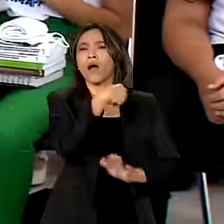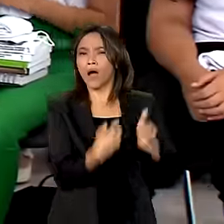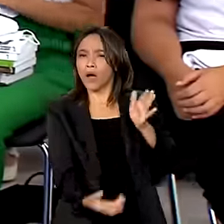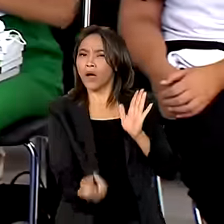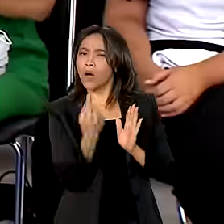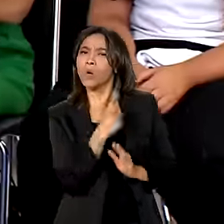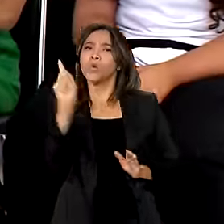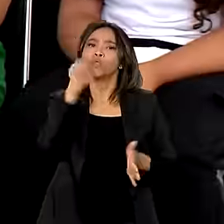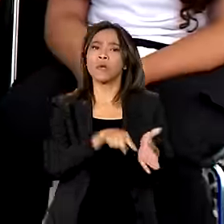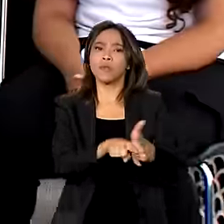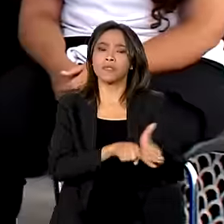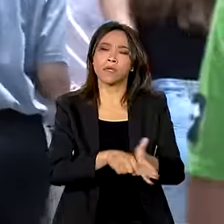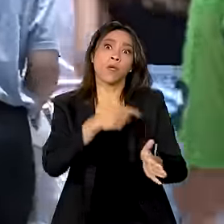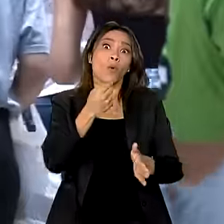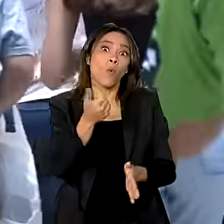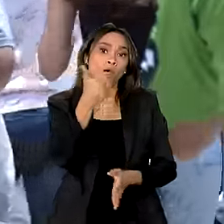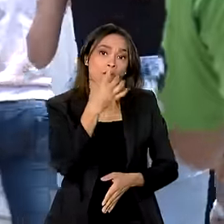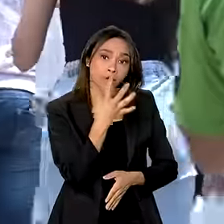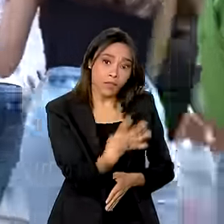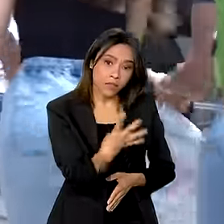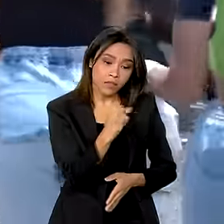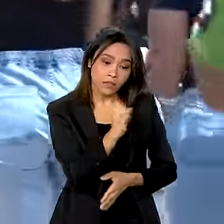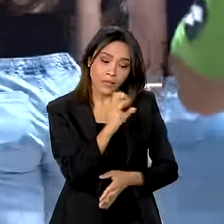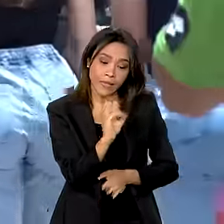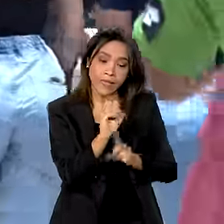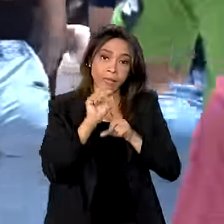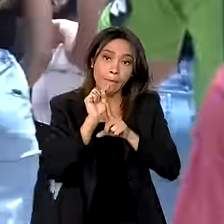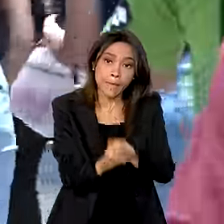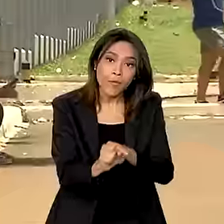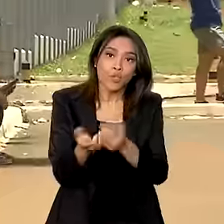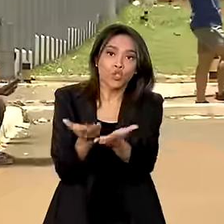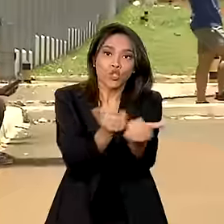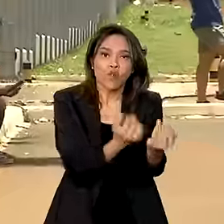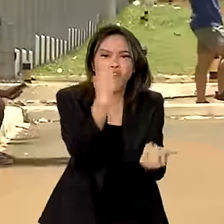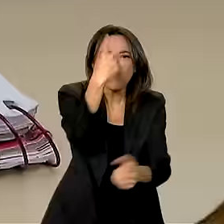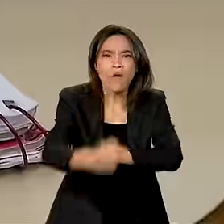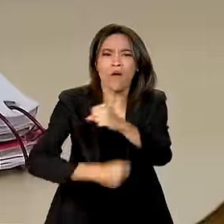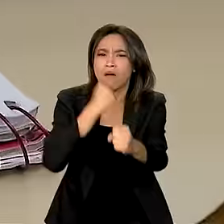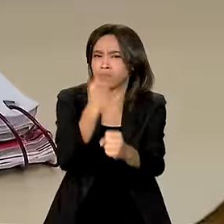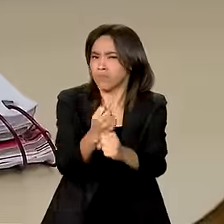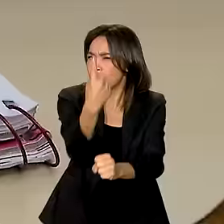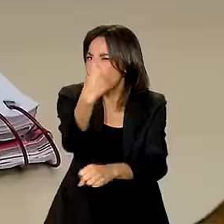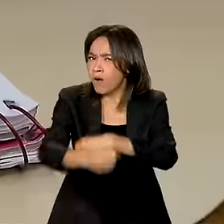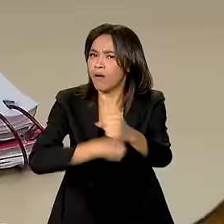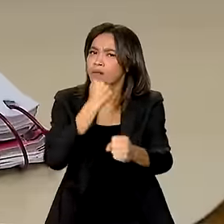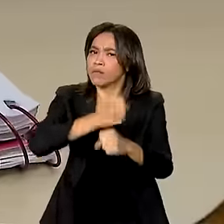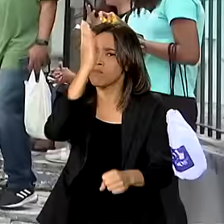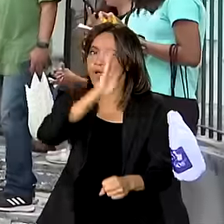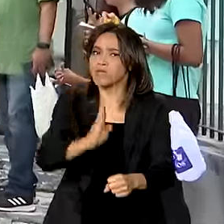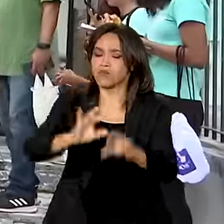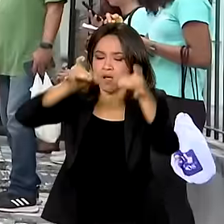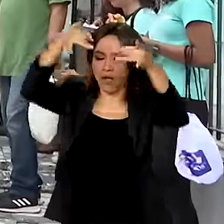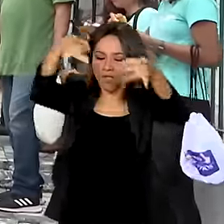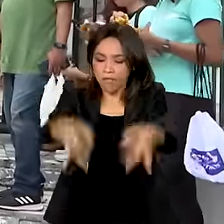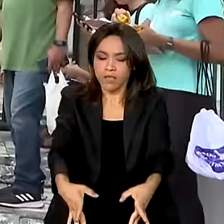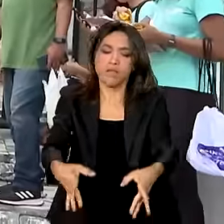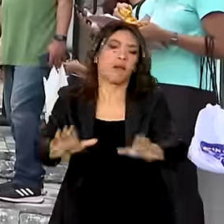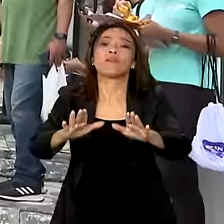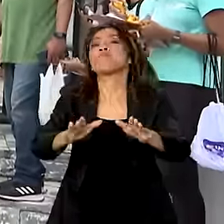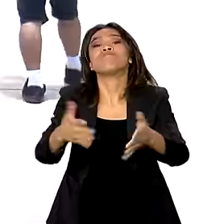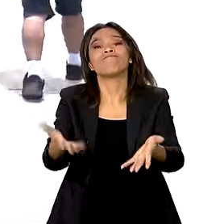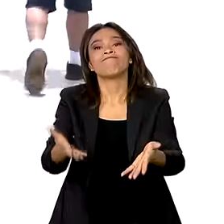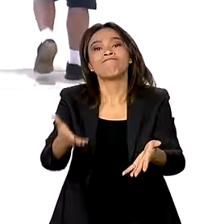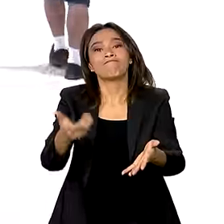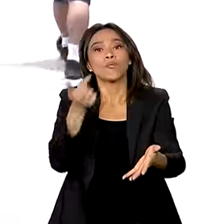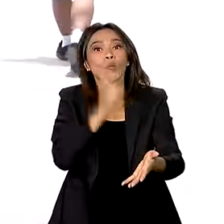480 mil jovens em um ano só no Brasil saíram da escola do ensino médio.